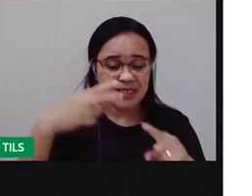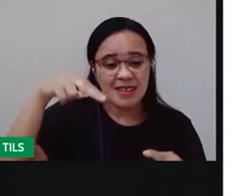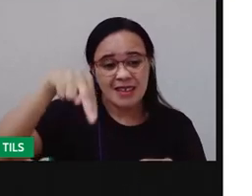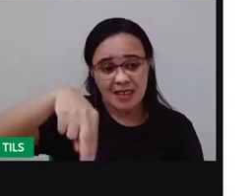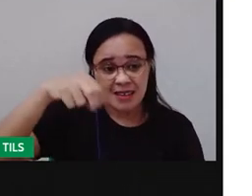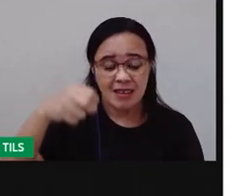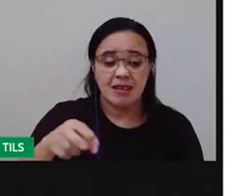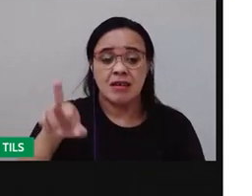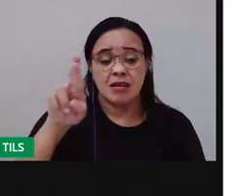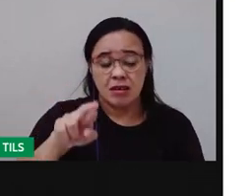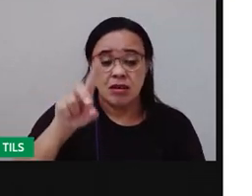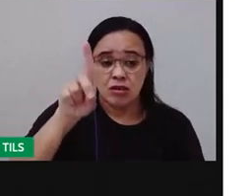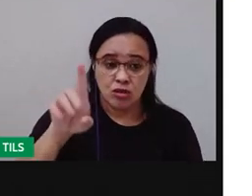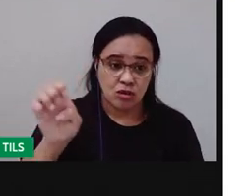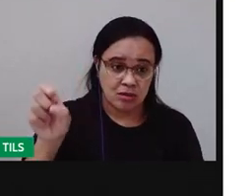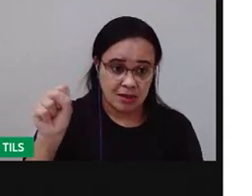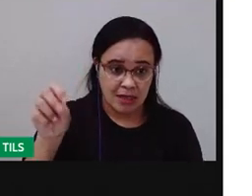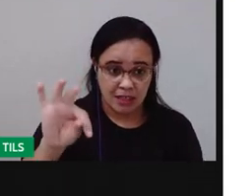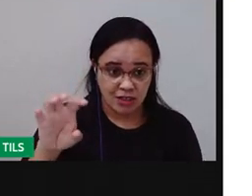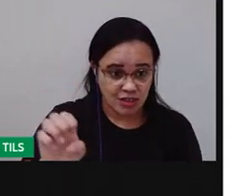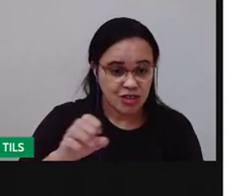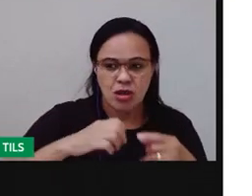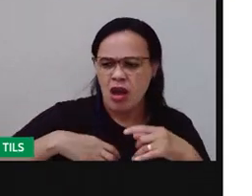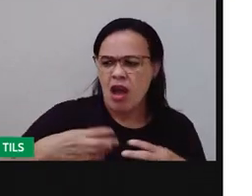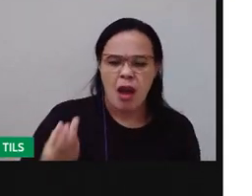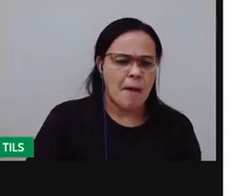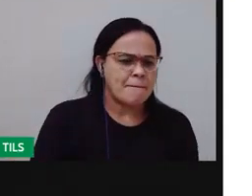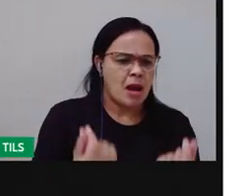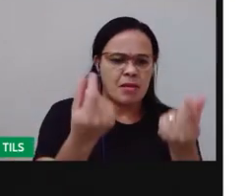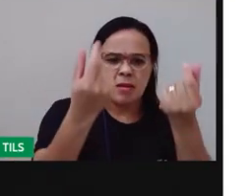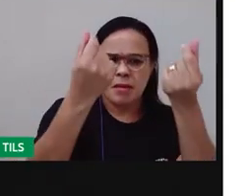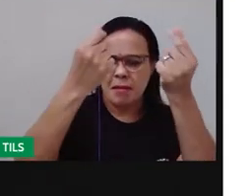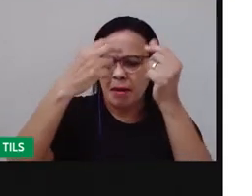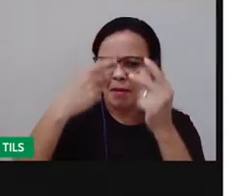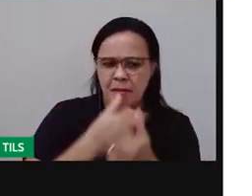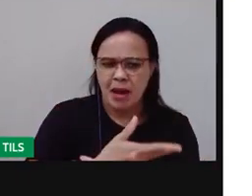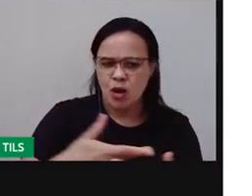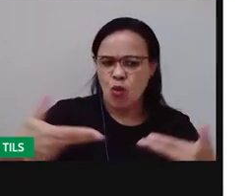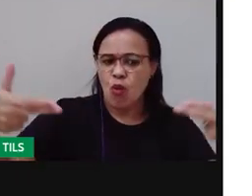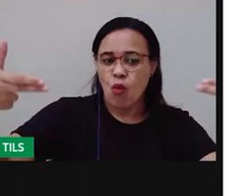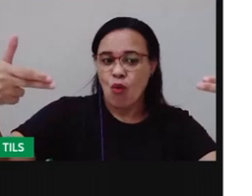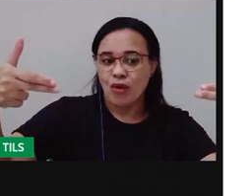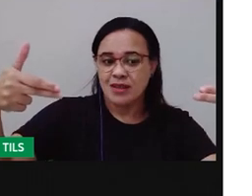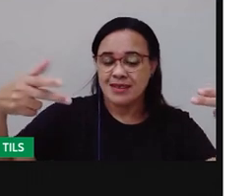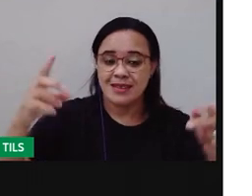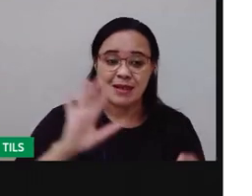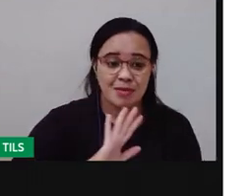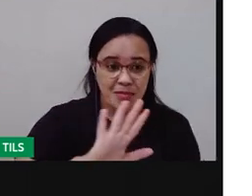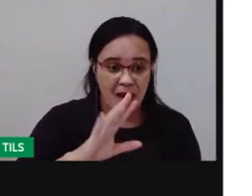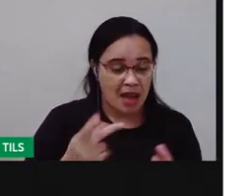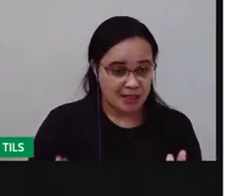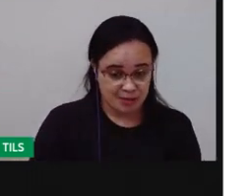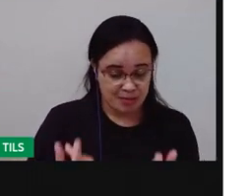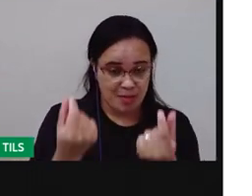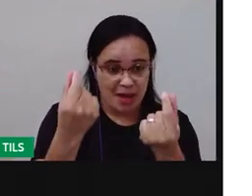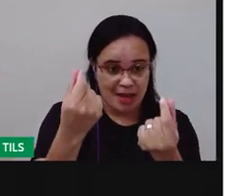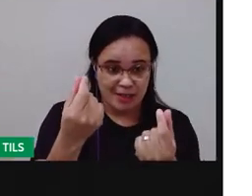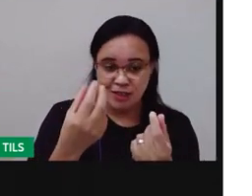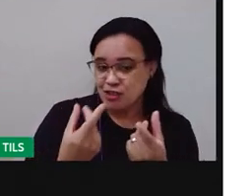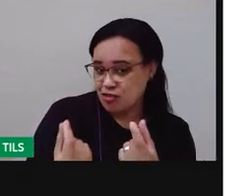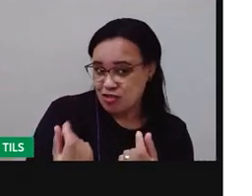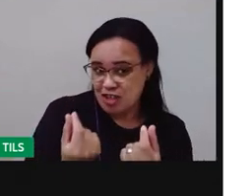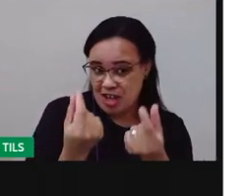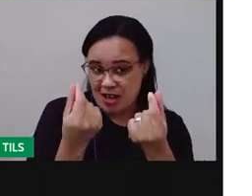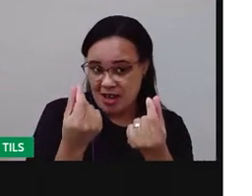sentidos, apesar de muitas duvidarem disso quando se fala no aspecto financeiro. Mas